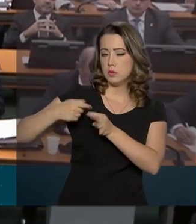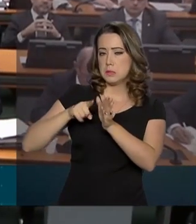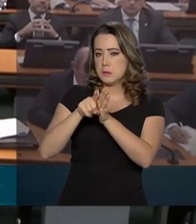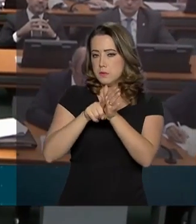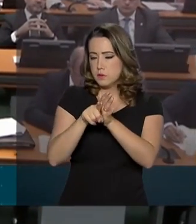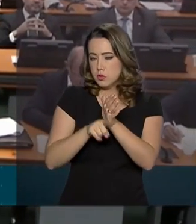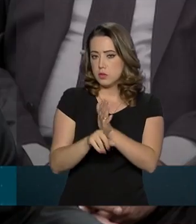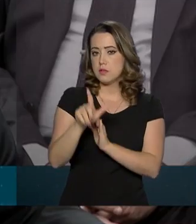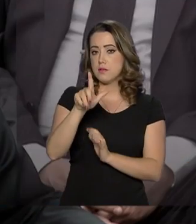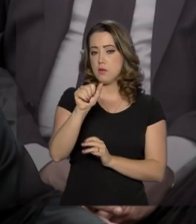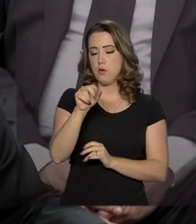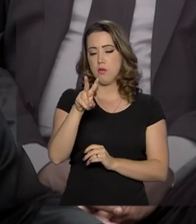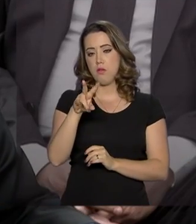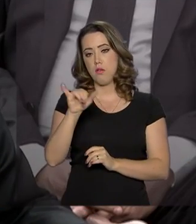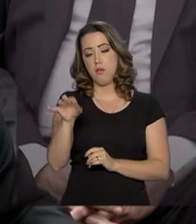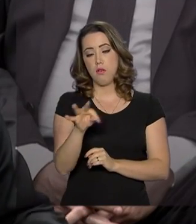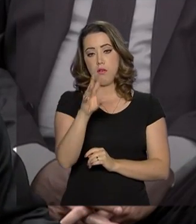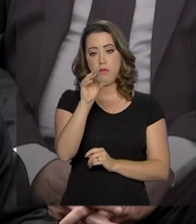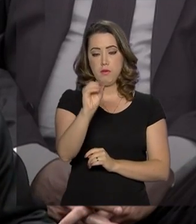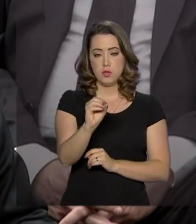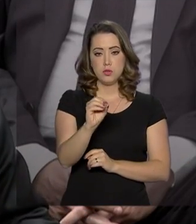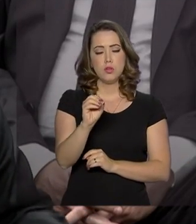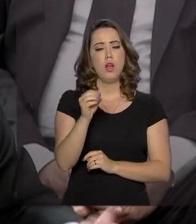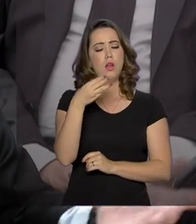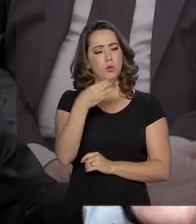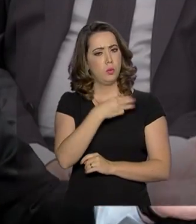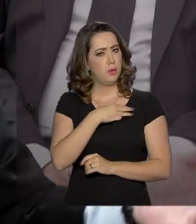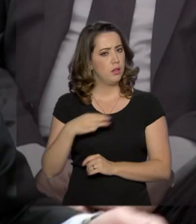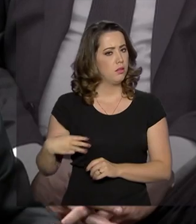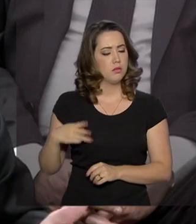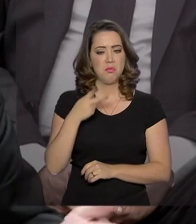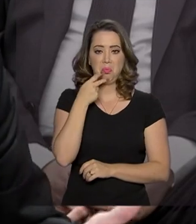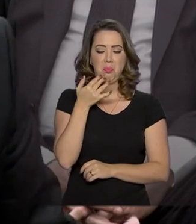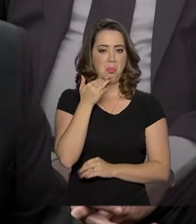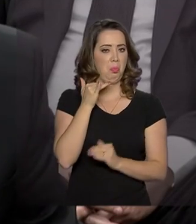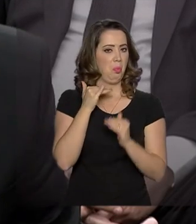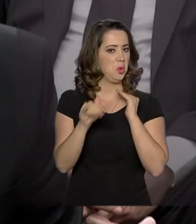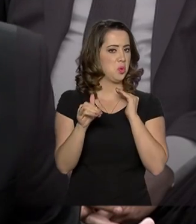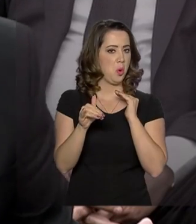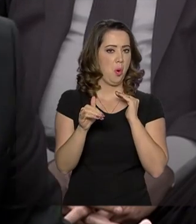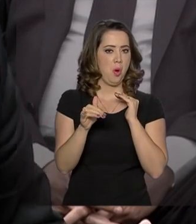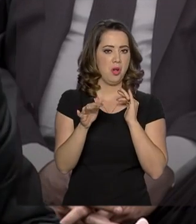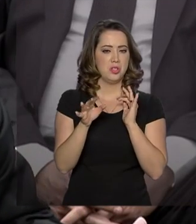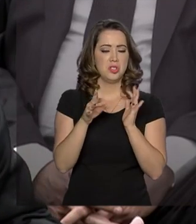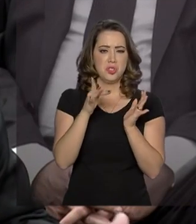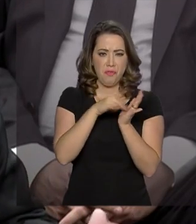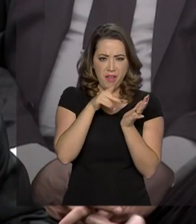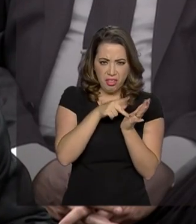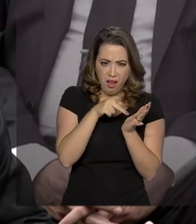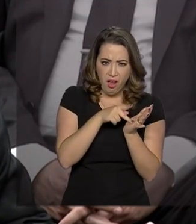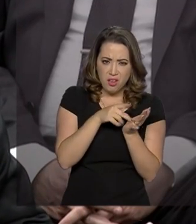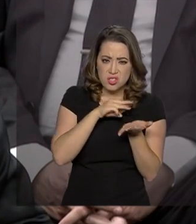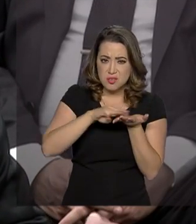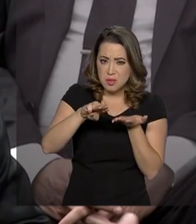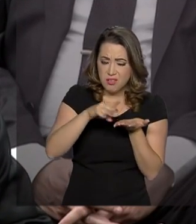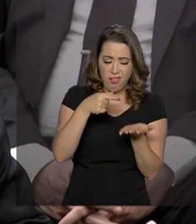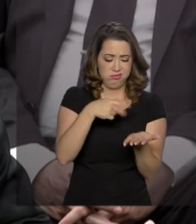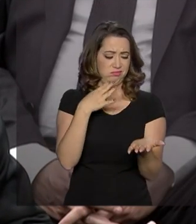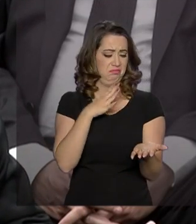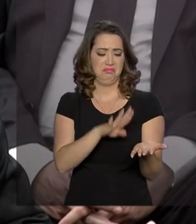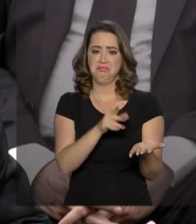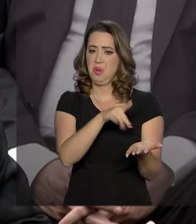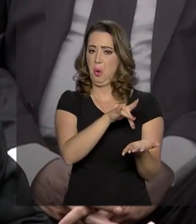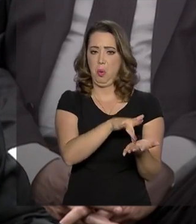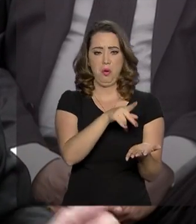Operação Lava Jato. Sérgio Moro disse que não reconhece a autenticidade das mensagens. O que existe aqui é uma invasão